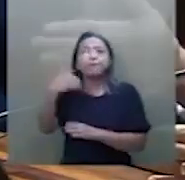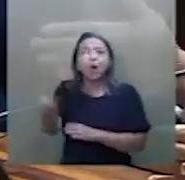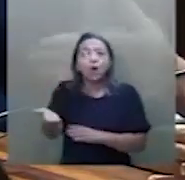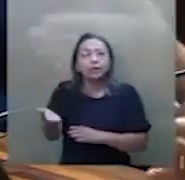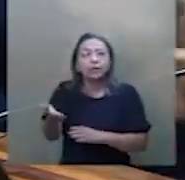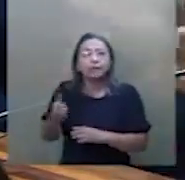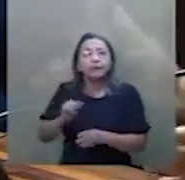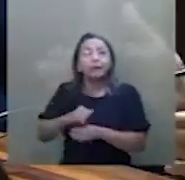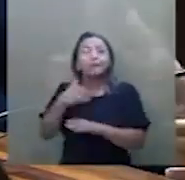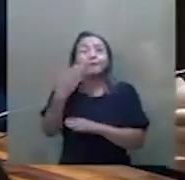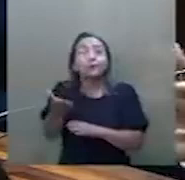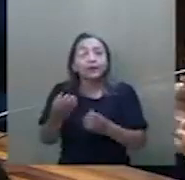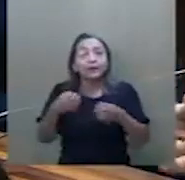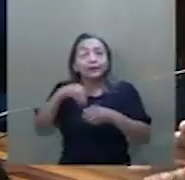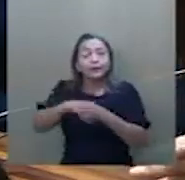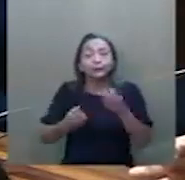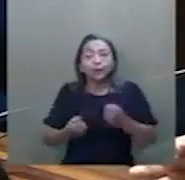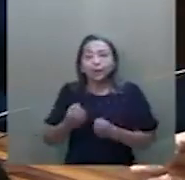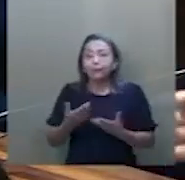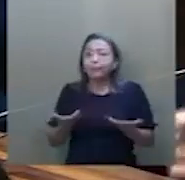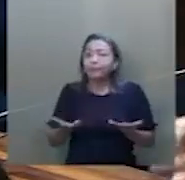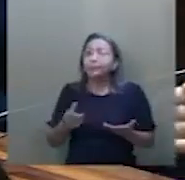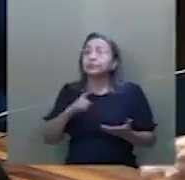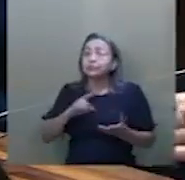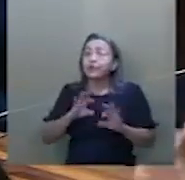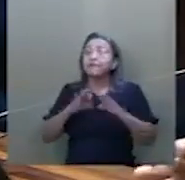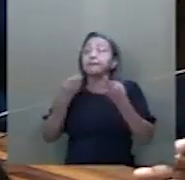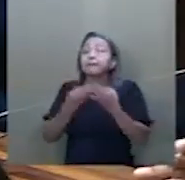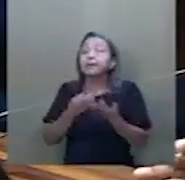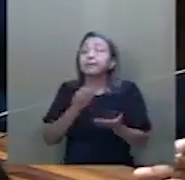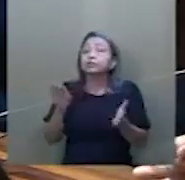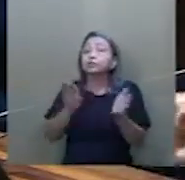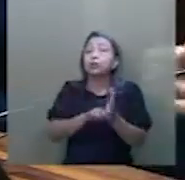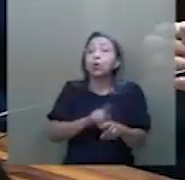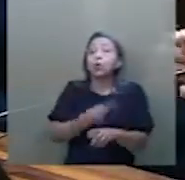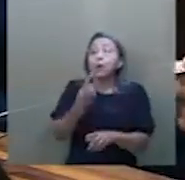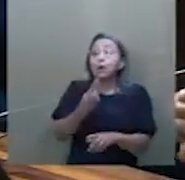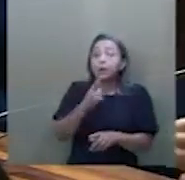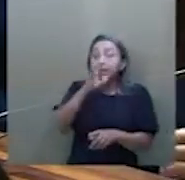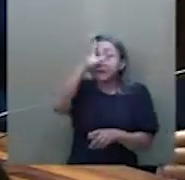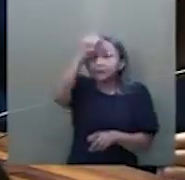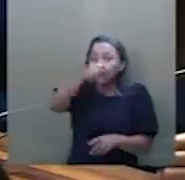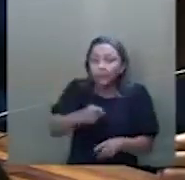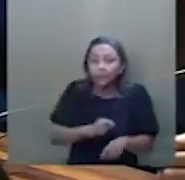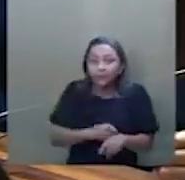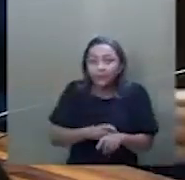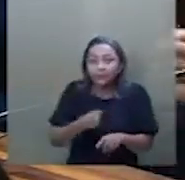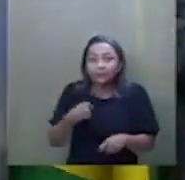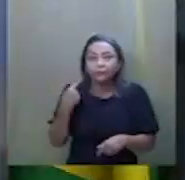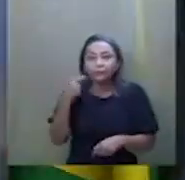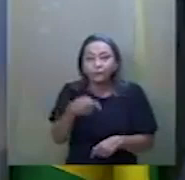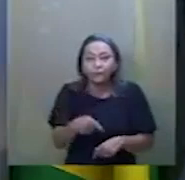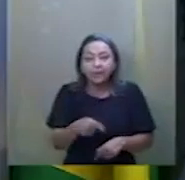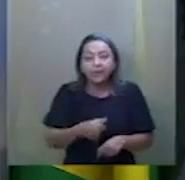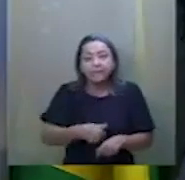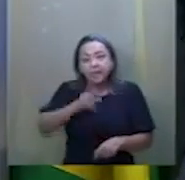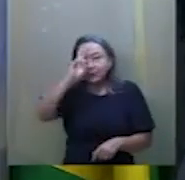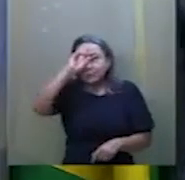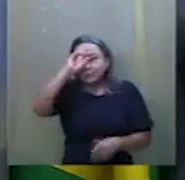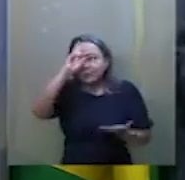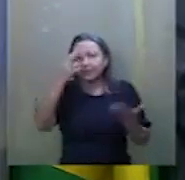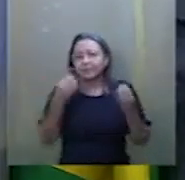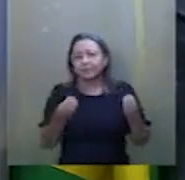fora dentro do carro. Detalhe, tinha famílias lá desde uma hora da manhã. O horário que eu estava lá, senador Roberto, meio-dia.